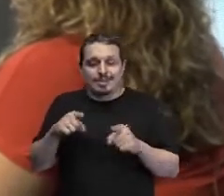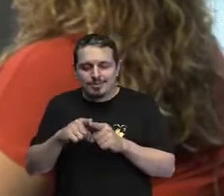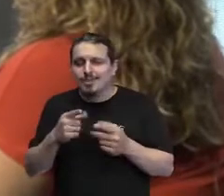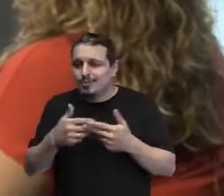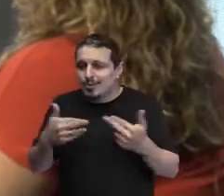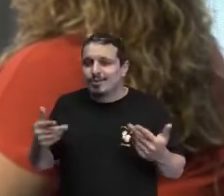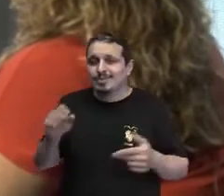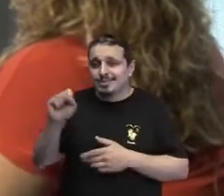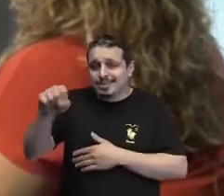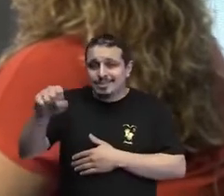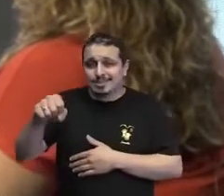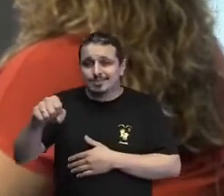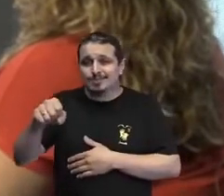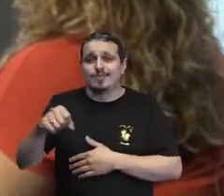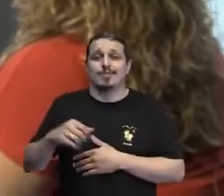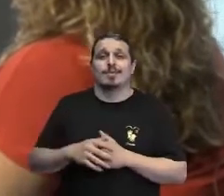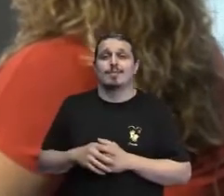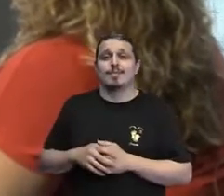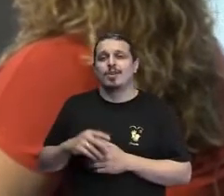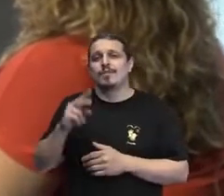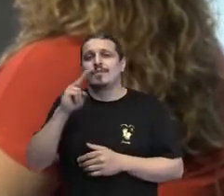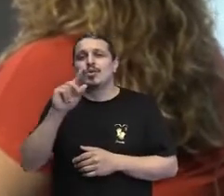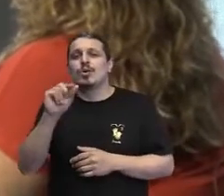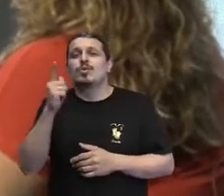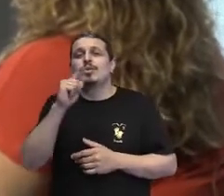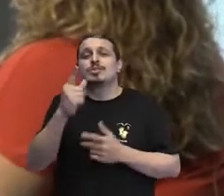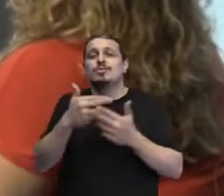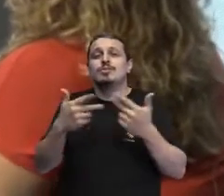certeza que devagarinho a gente vai conseguir mudar.